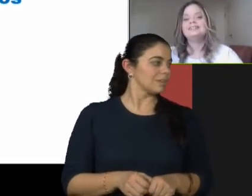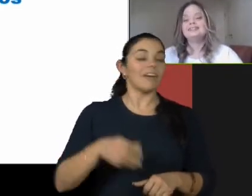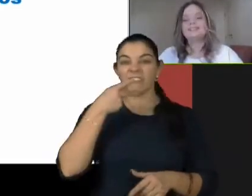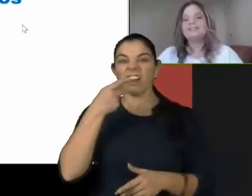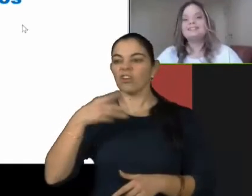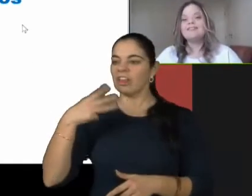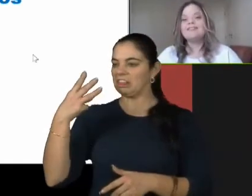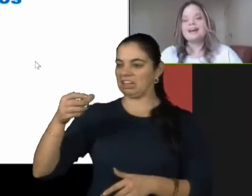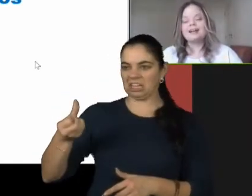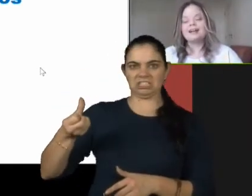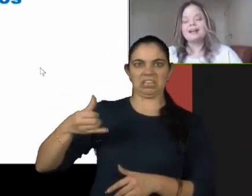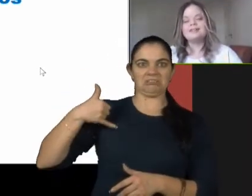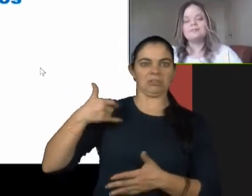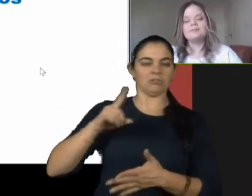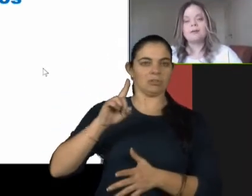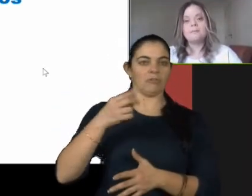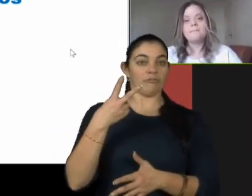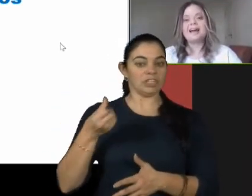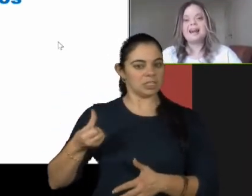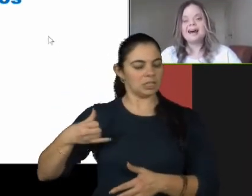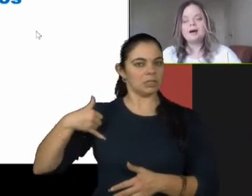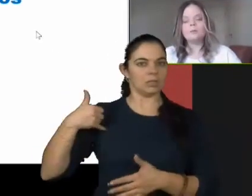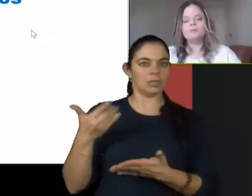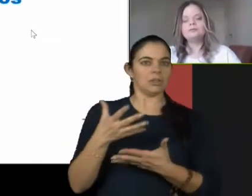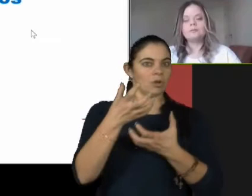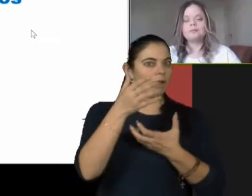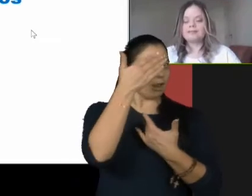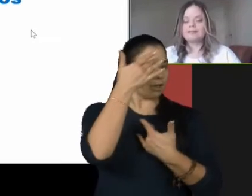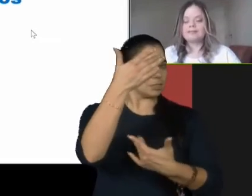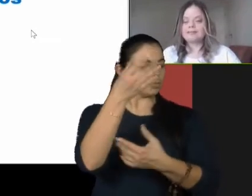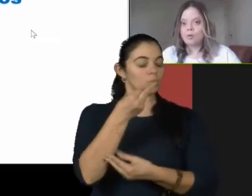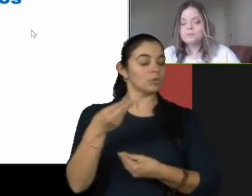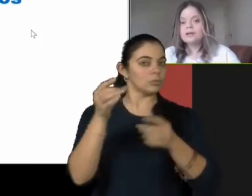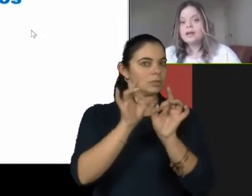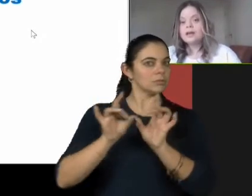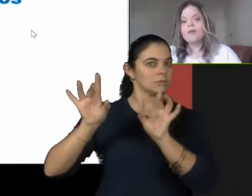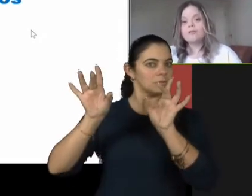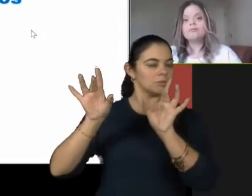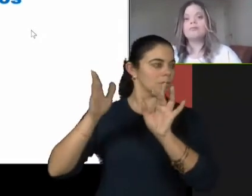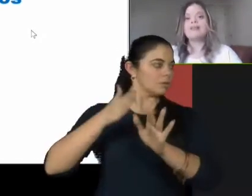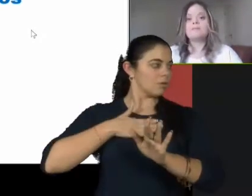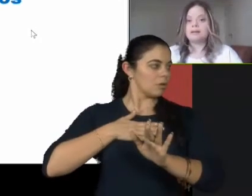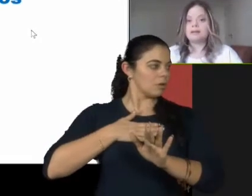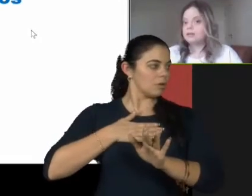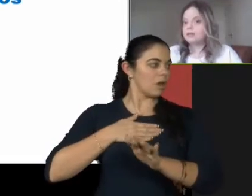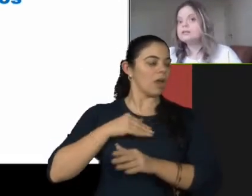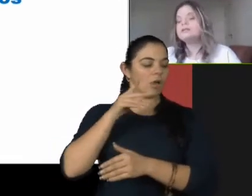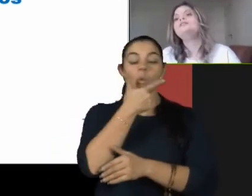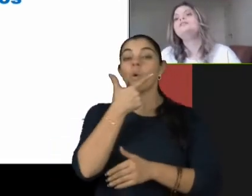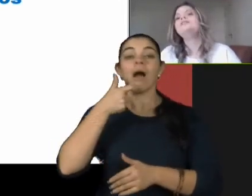E eu quero agradecer uma pessoa pela muito especial. Eu confio muito do trabalho dele.